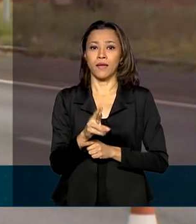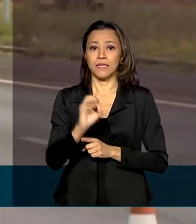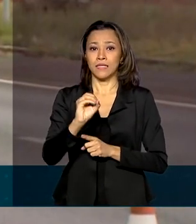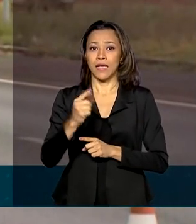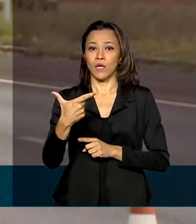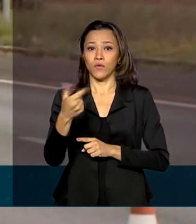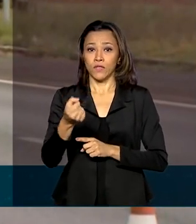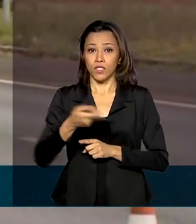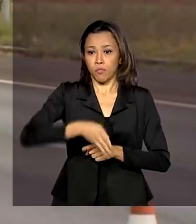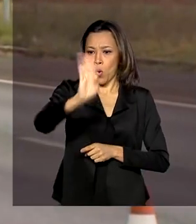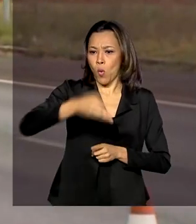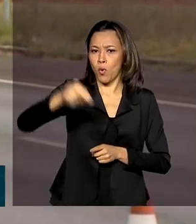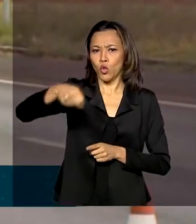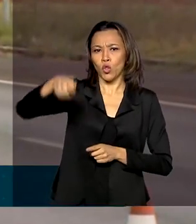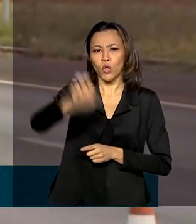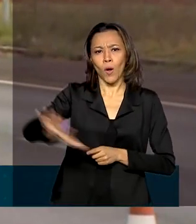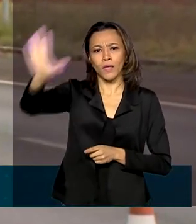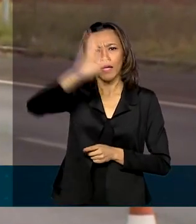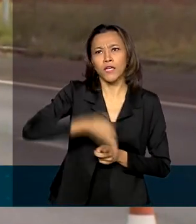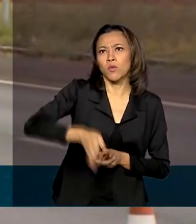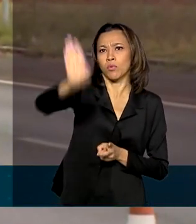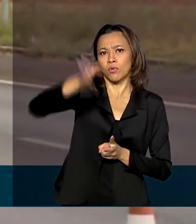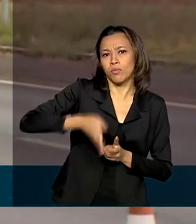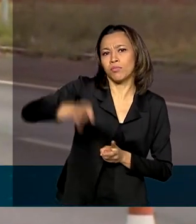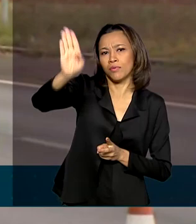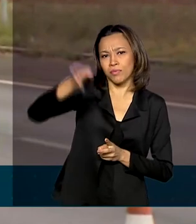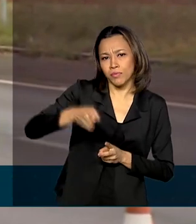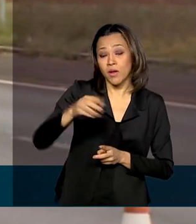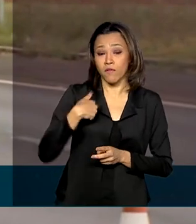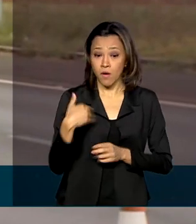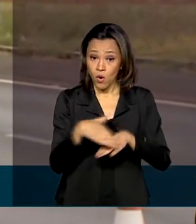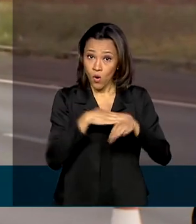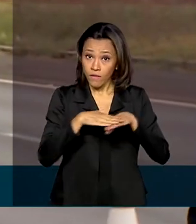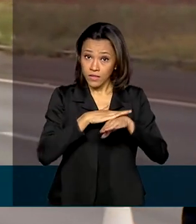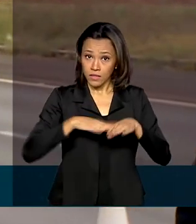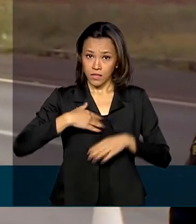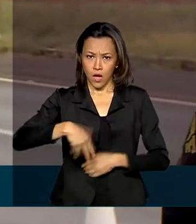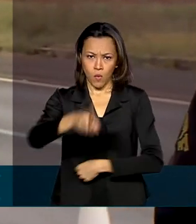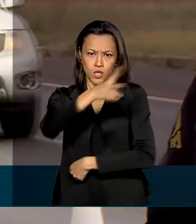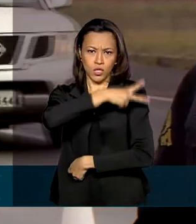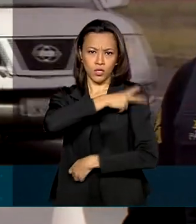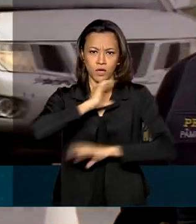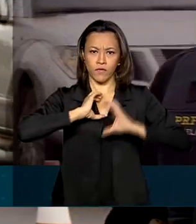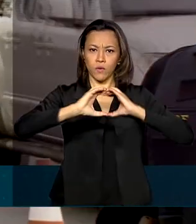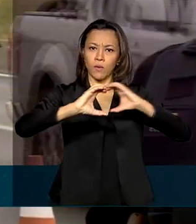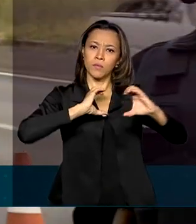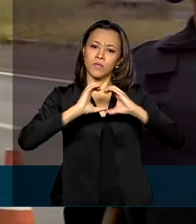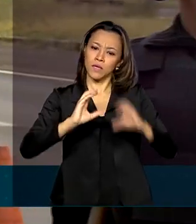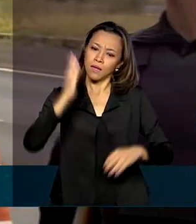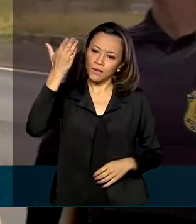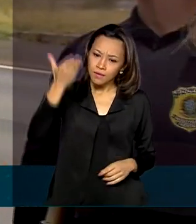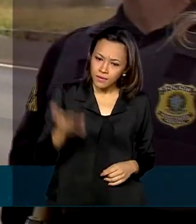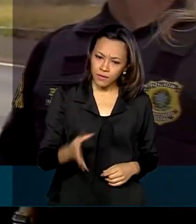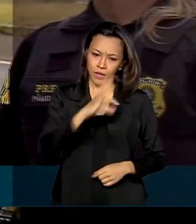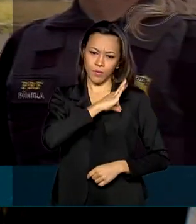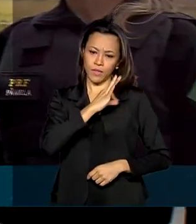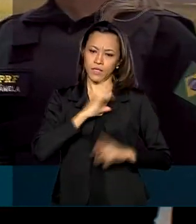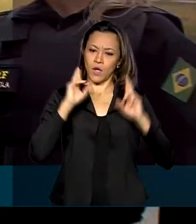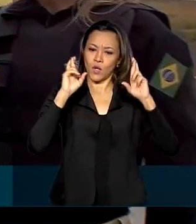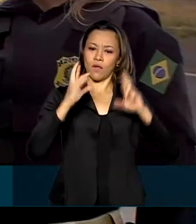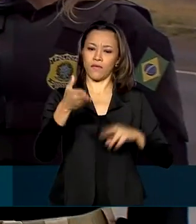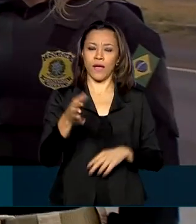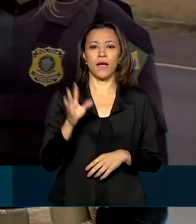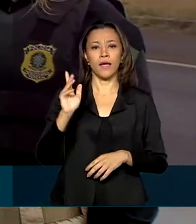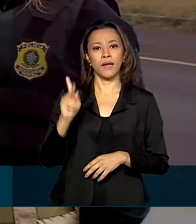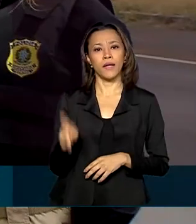cidades do Nordeste e a gente vai conversar agora com a chefe da comunicação da Polícia Rodoviária Federal, no Distrito Federal, a Pamela